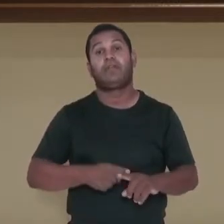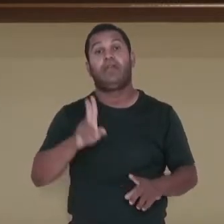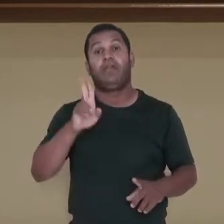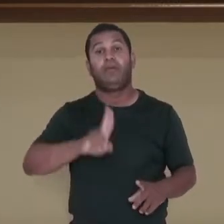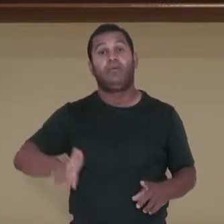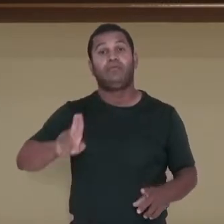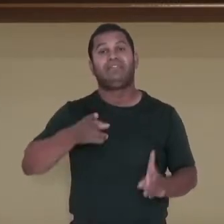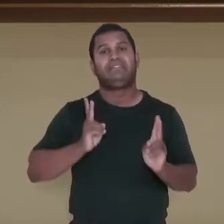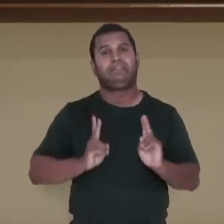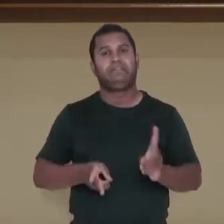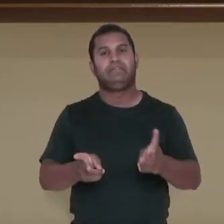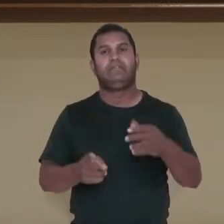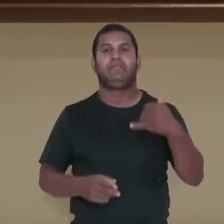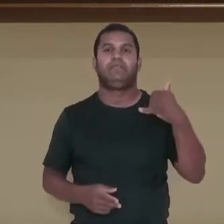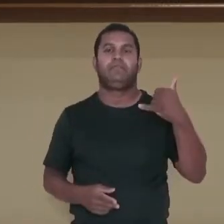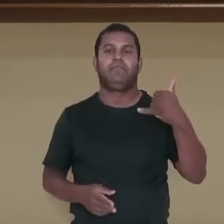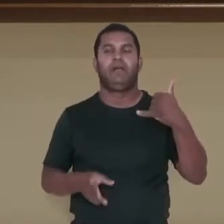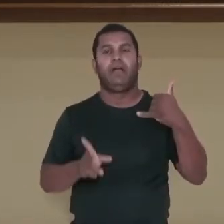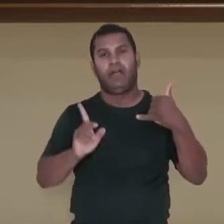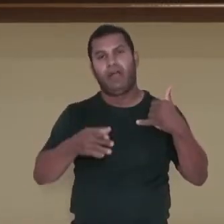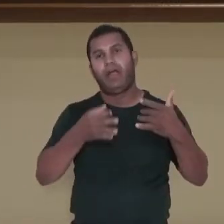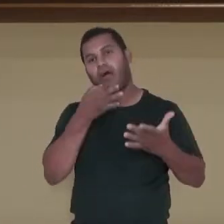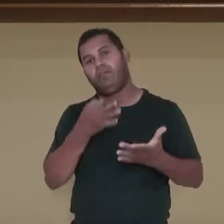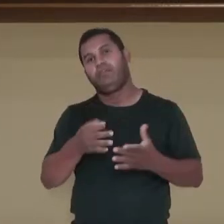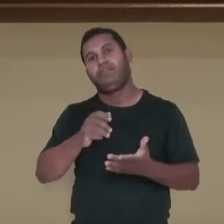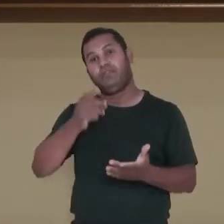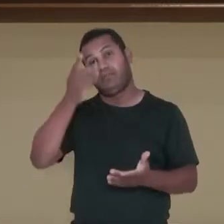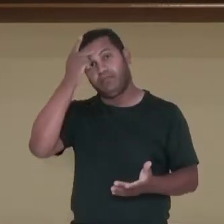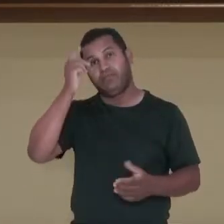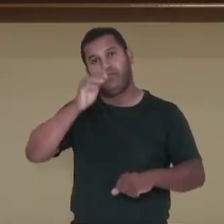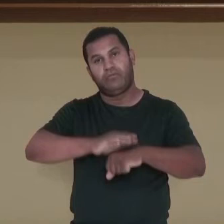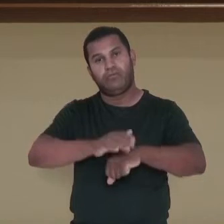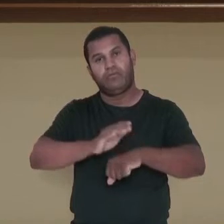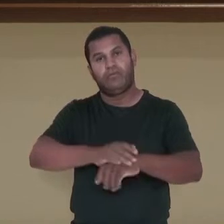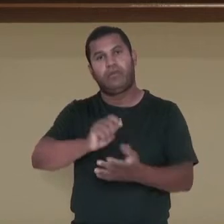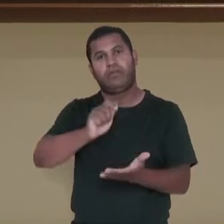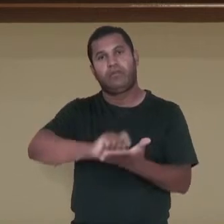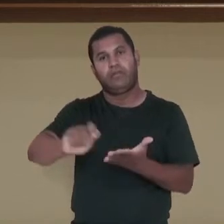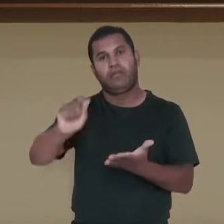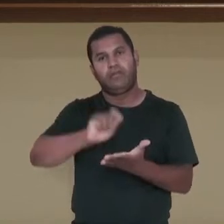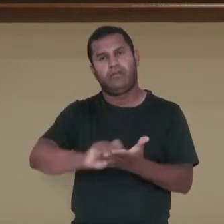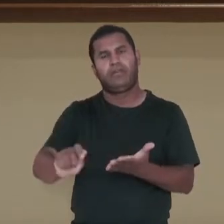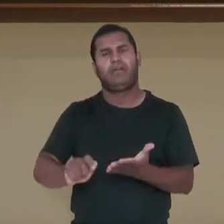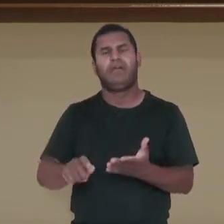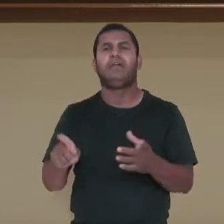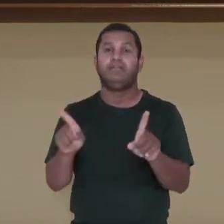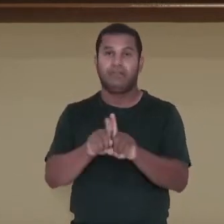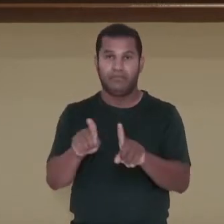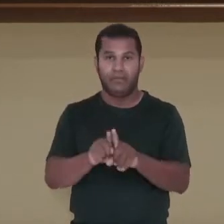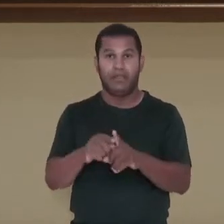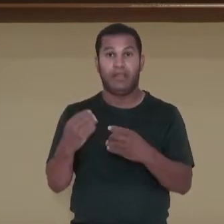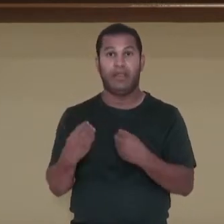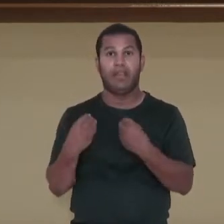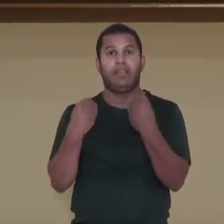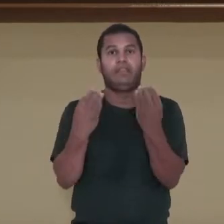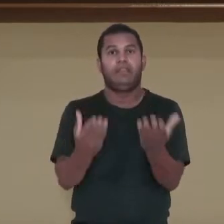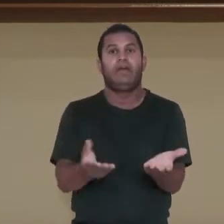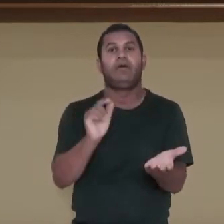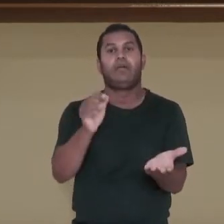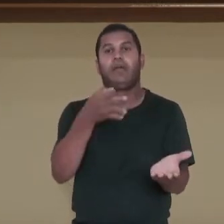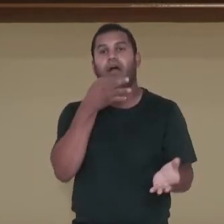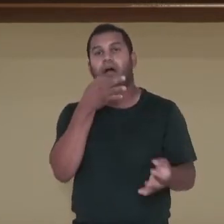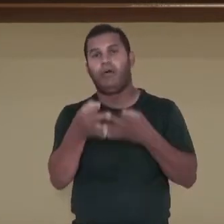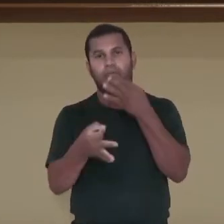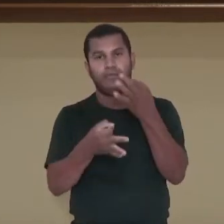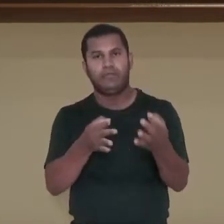é marcada pela introdução da palavra precisam. As pessoas precisam aprender. Quando nós observamos isso, podemos verificar